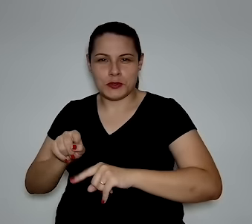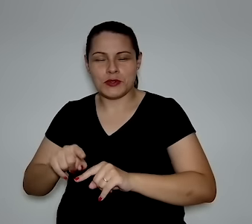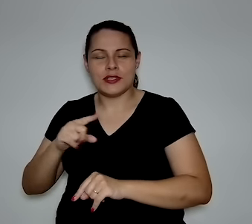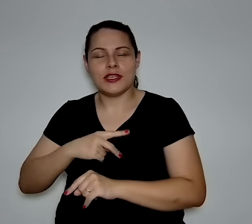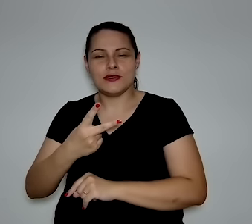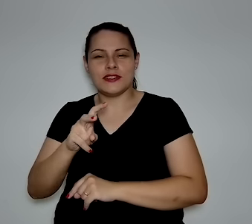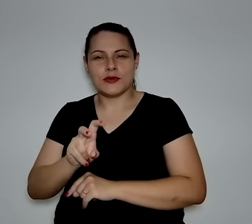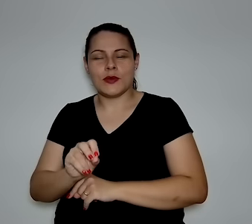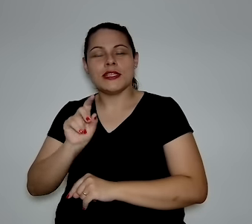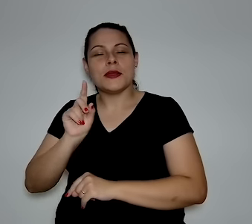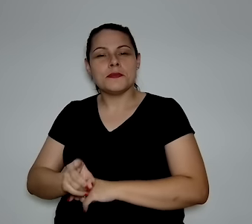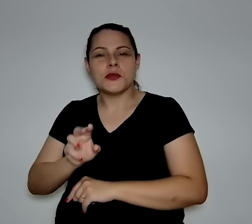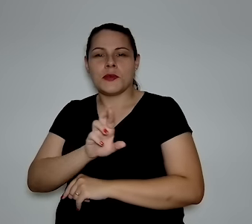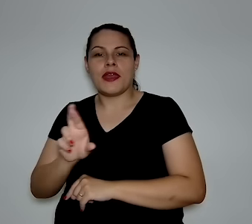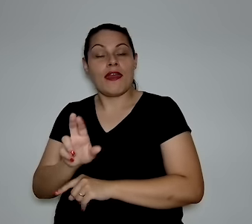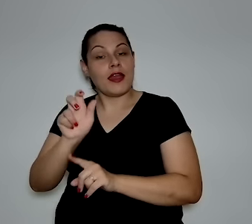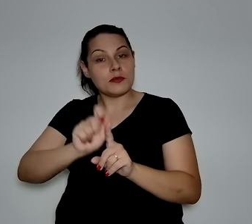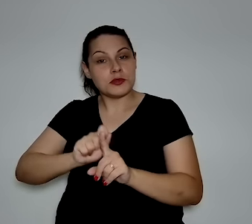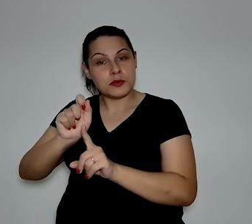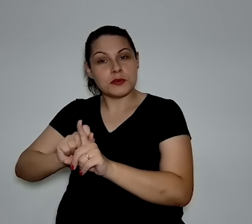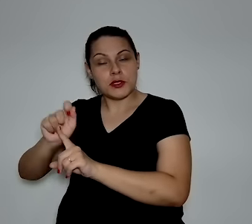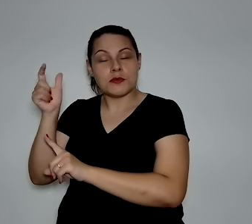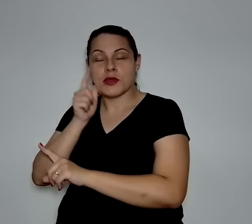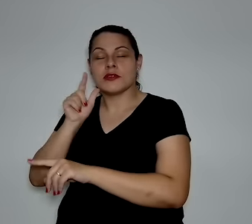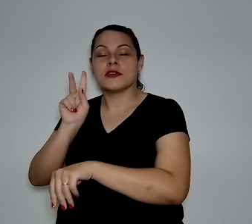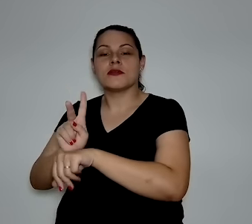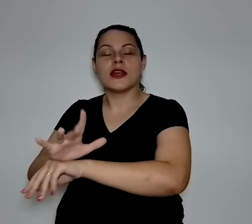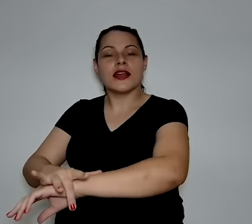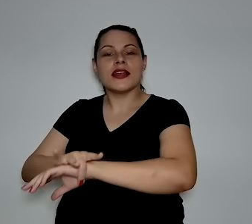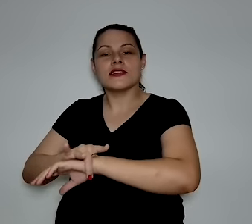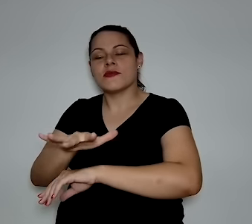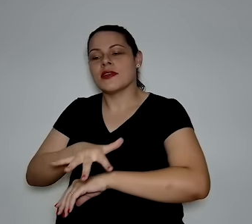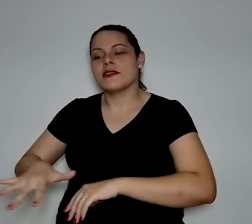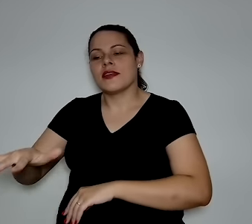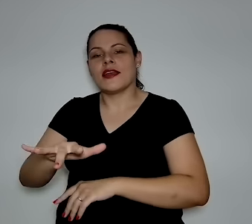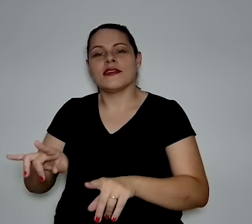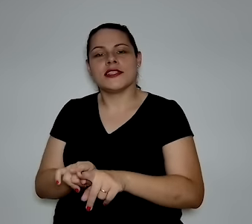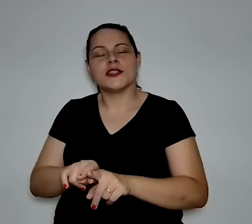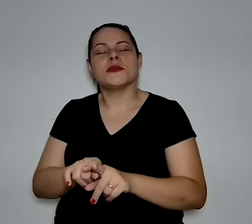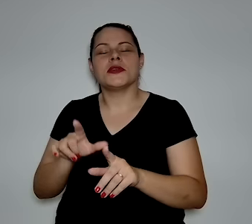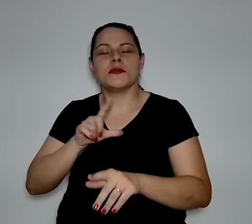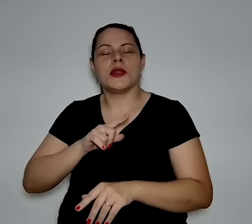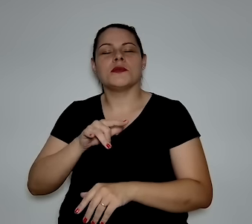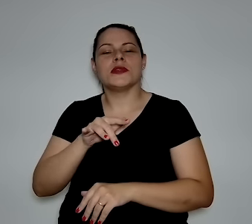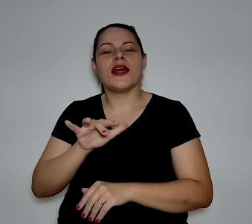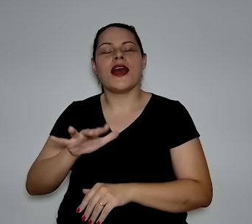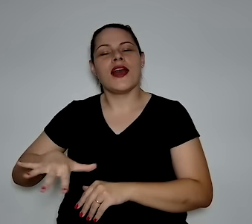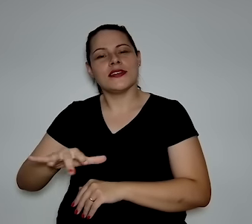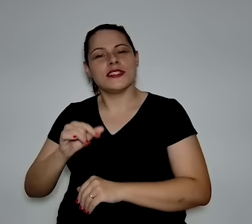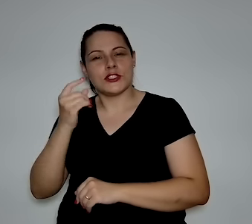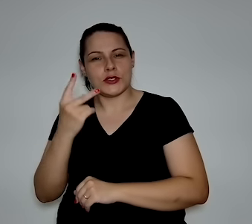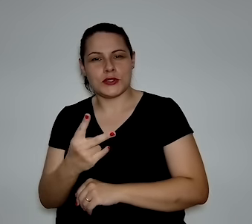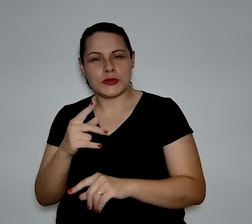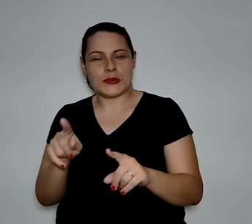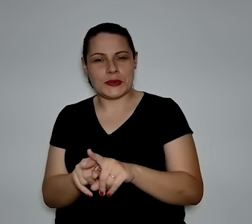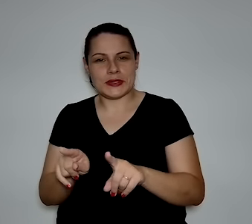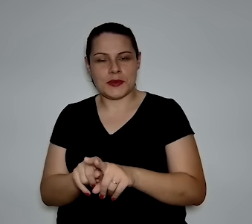paga 250 mil reais por mês para reservar essa área no setor 2